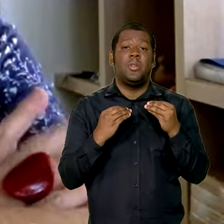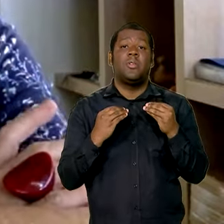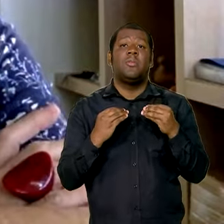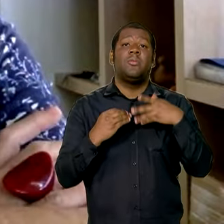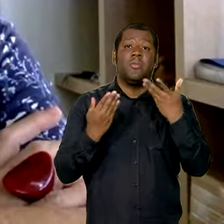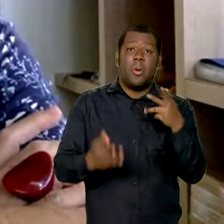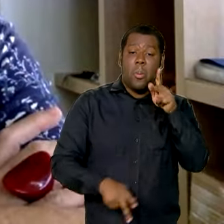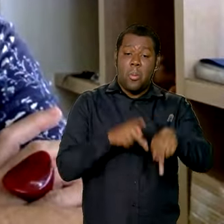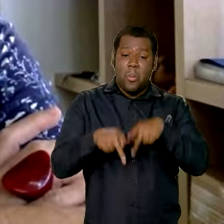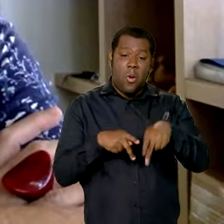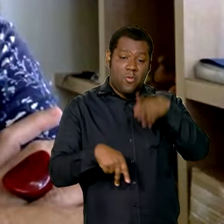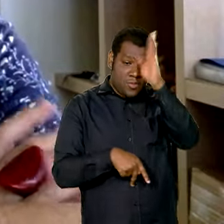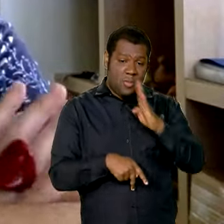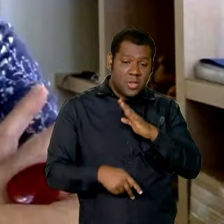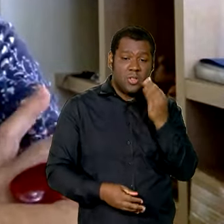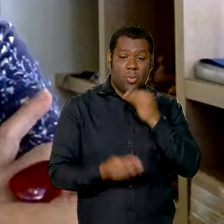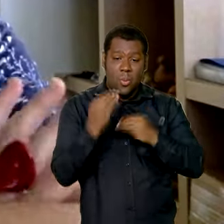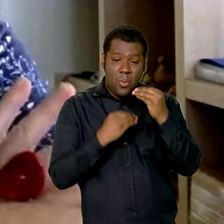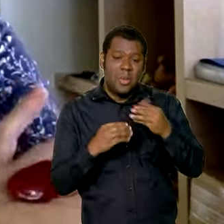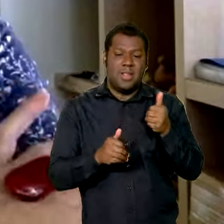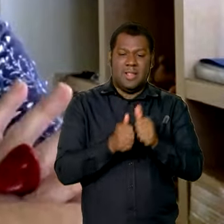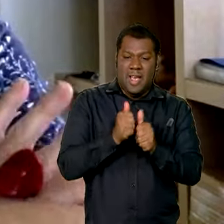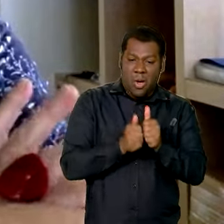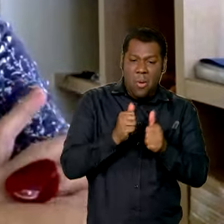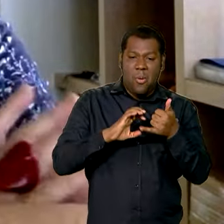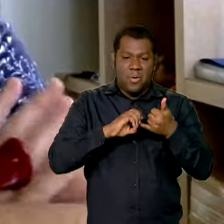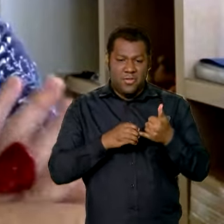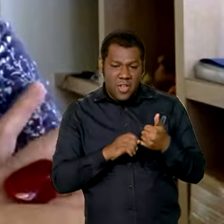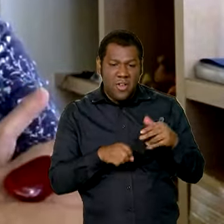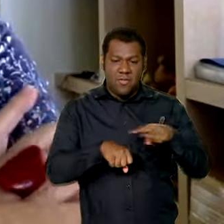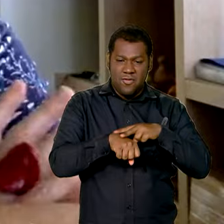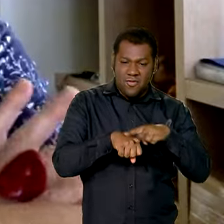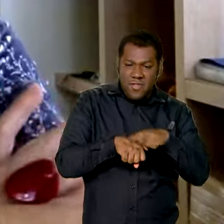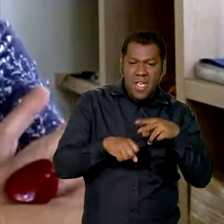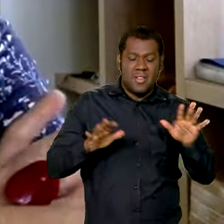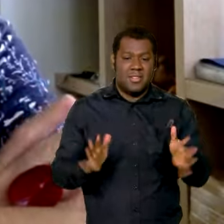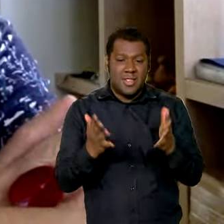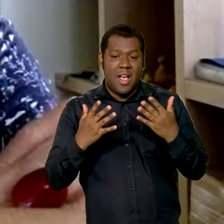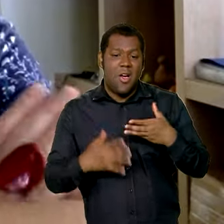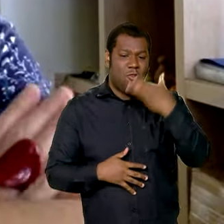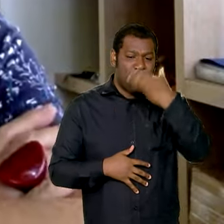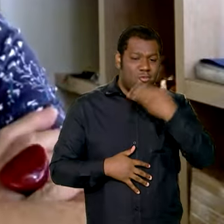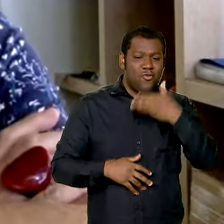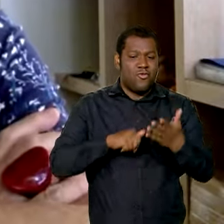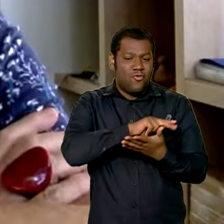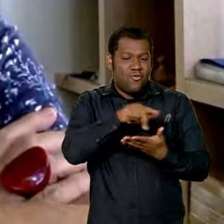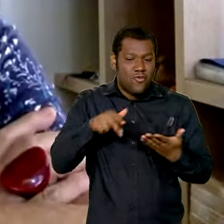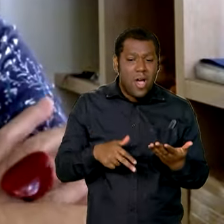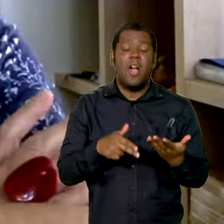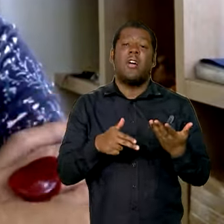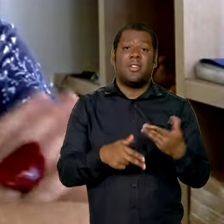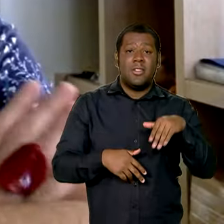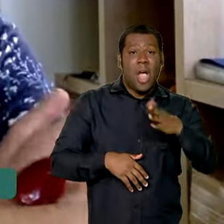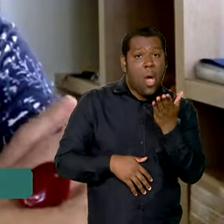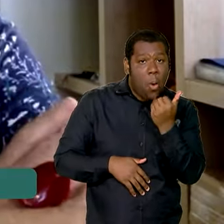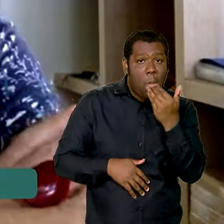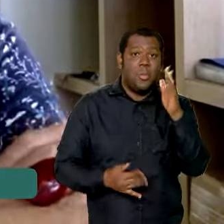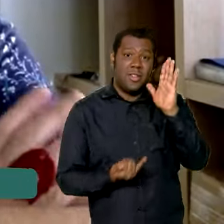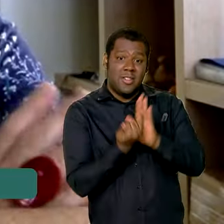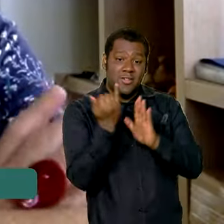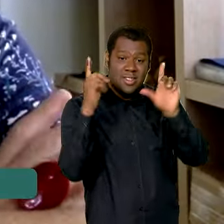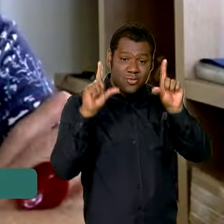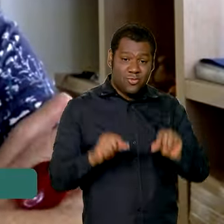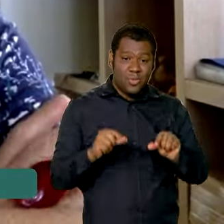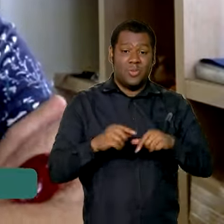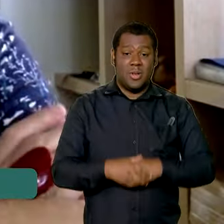da nossa alimentação tradicional, o arroz, feijão, as verduras, os legumes, as frutas, eles fiquem mais baratos e assim as